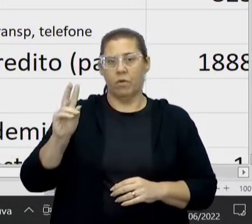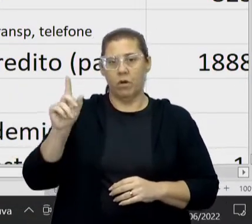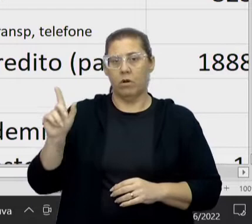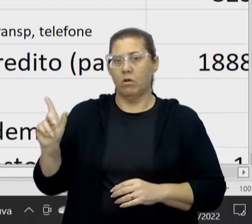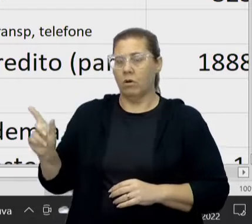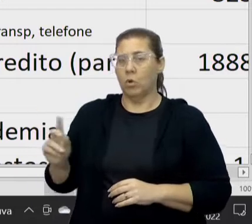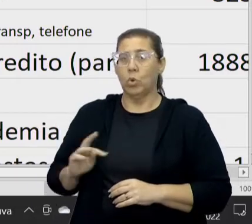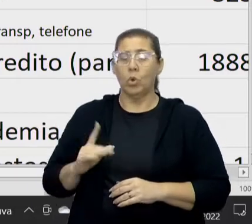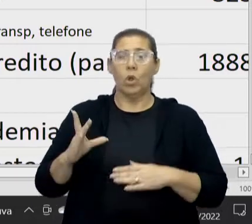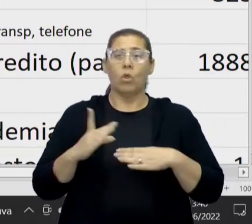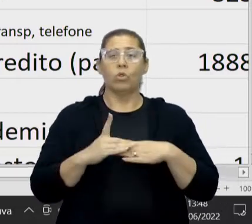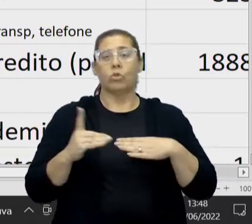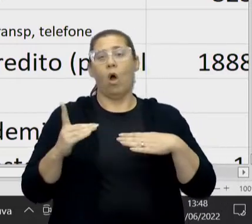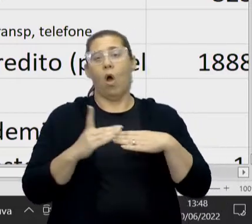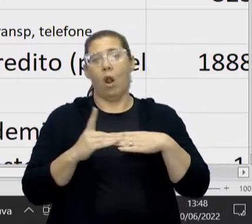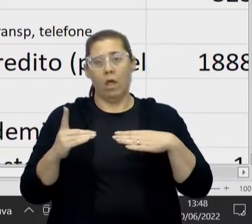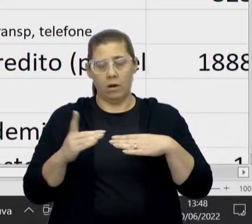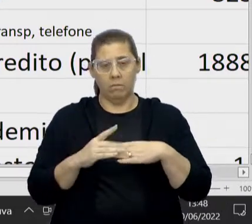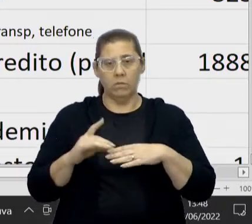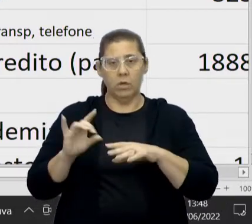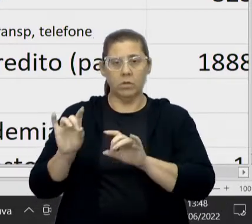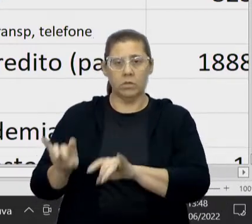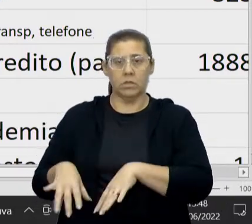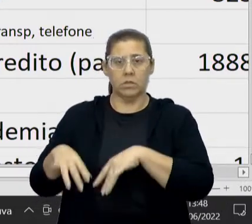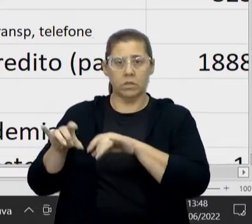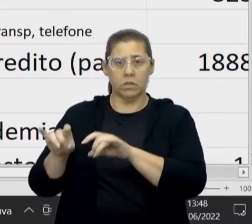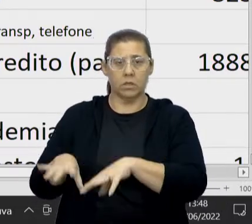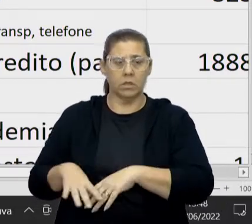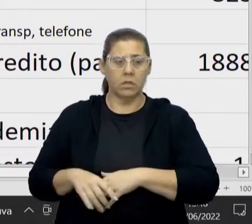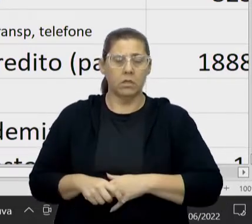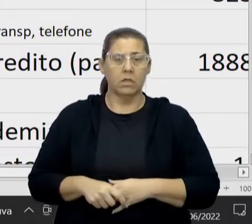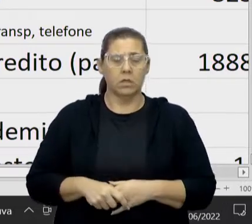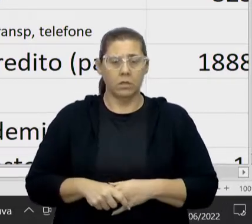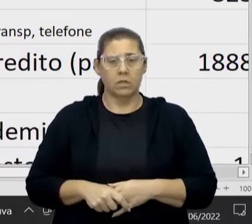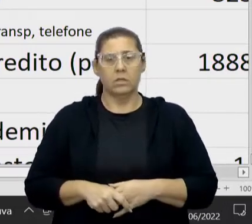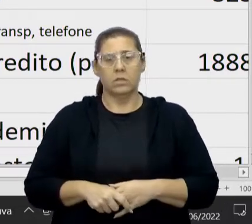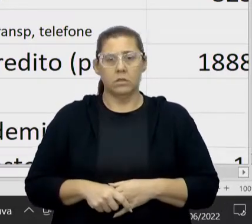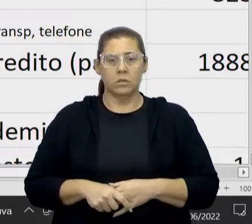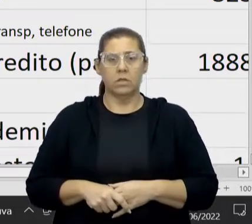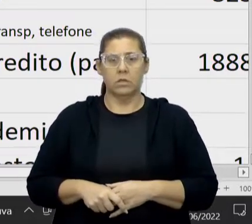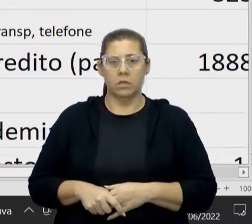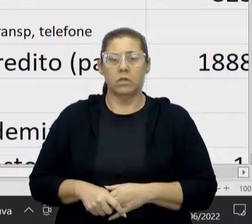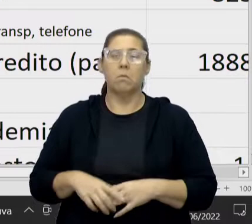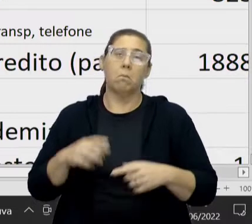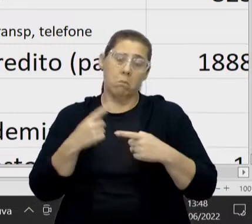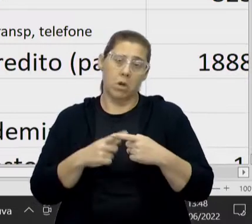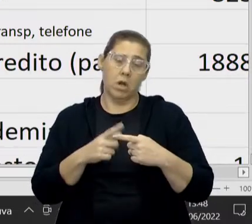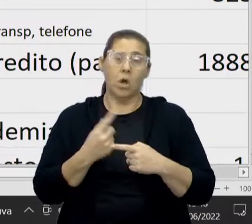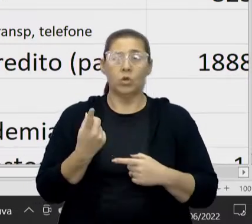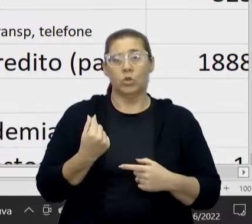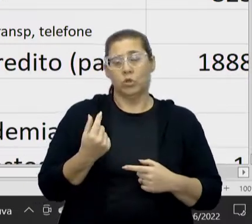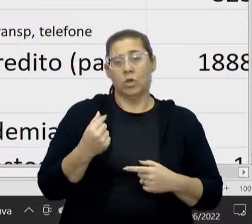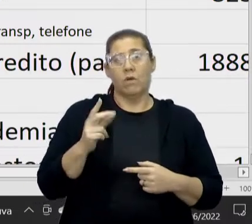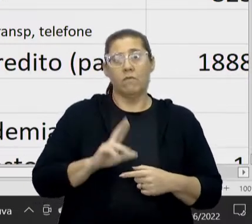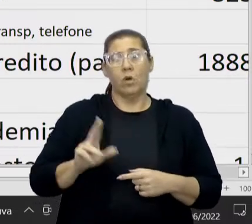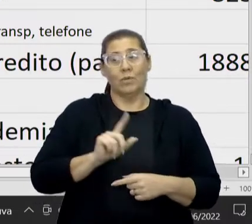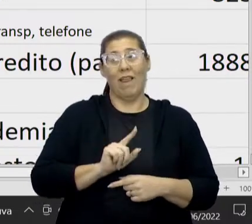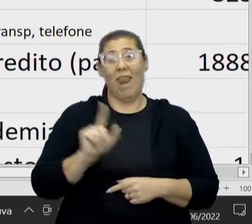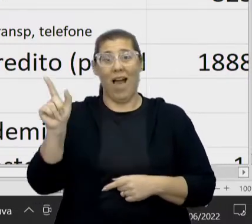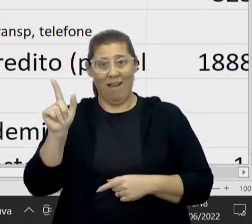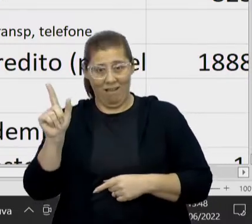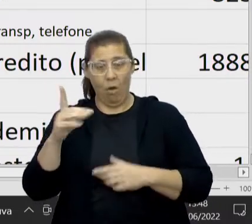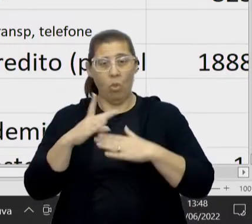todos em dólar australiano. Por quê? Porque é o dinheiro dela lá. O dinheiro que ela vai usar lá é o dólar